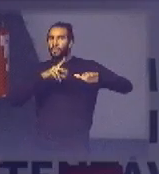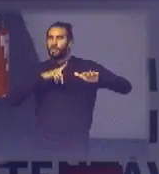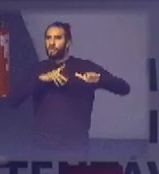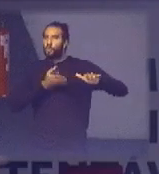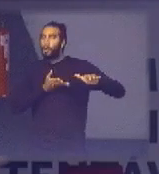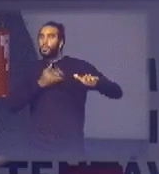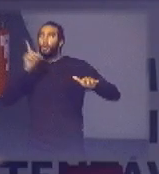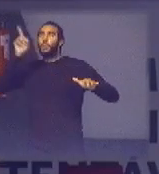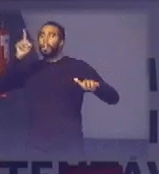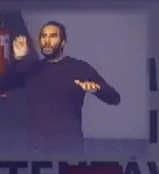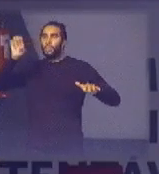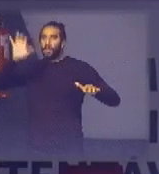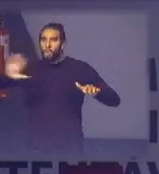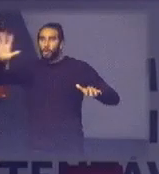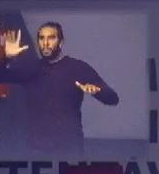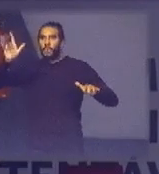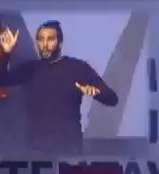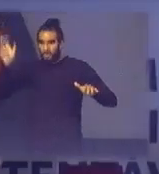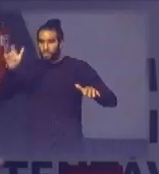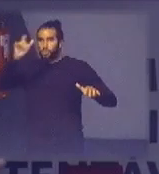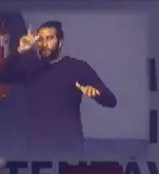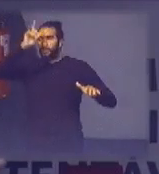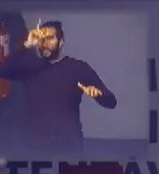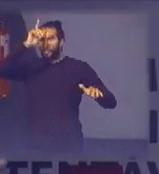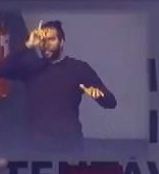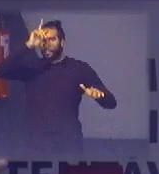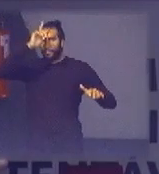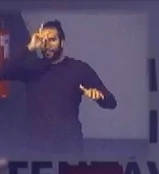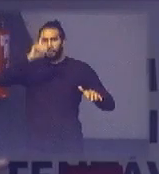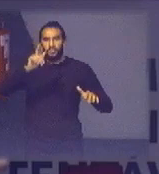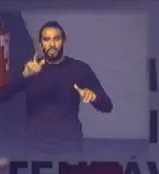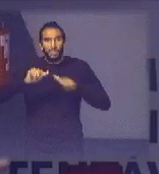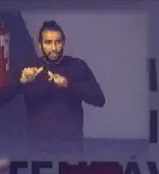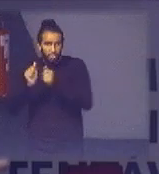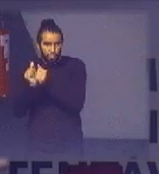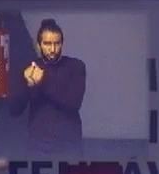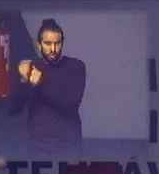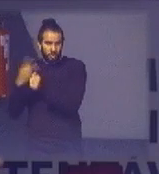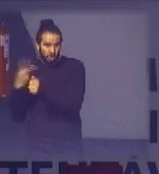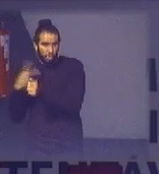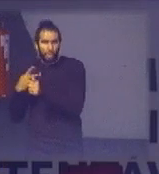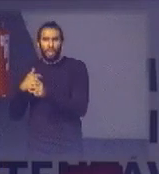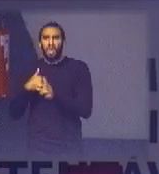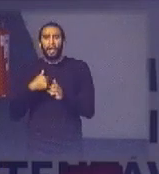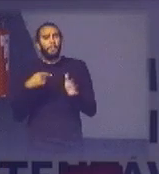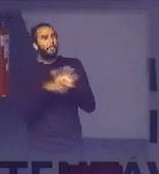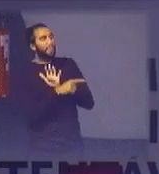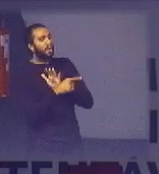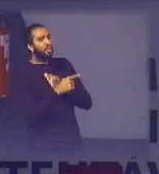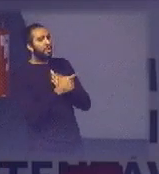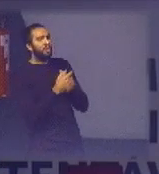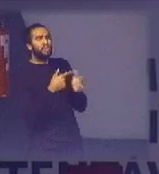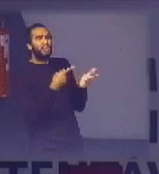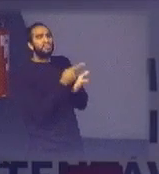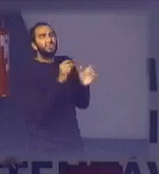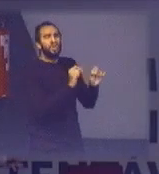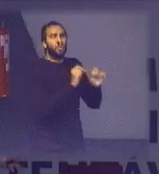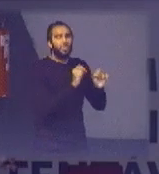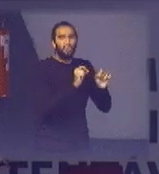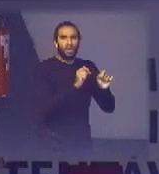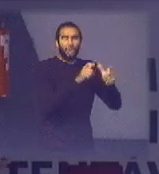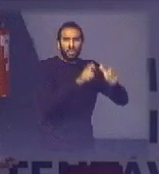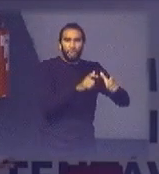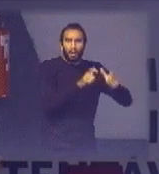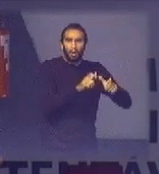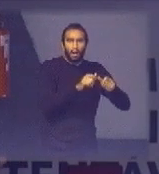da Europa um alemão que faz cooperação com a gente e ele me perguntou assim Lúcio, o que está acontecendo no Recife? o que acontece com essa